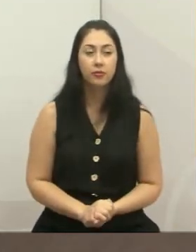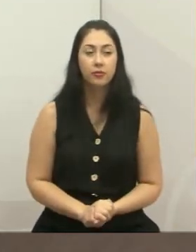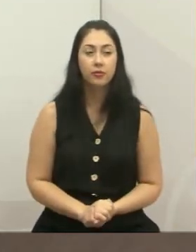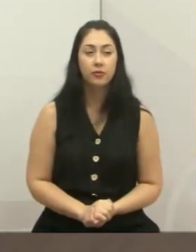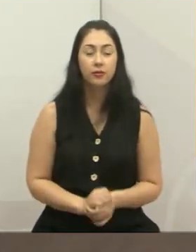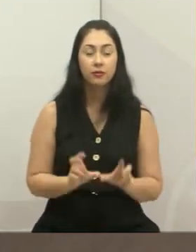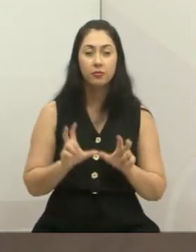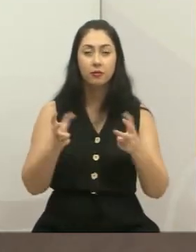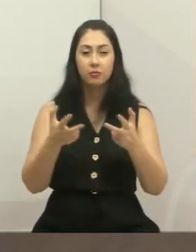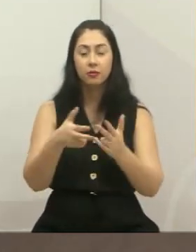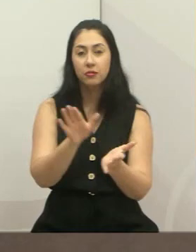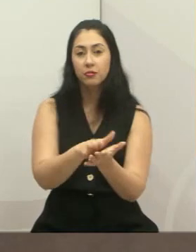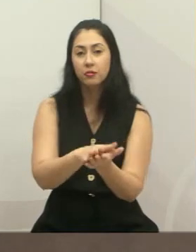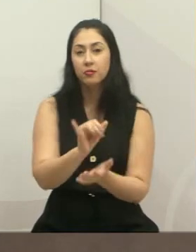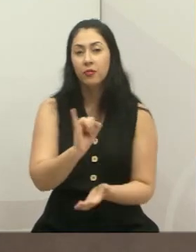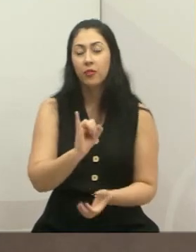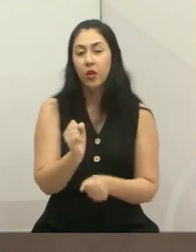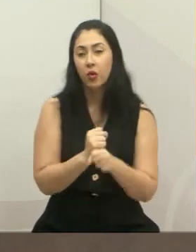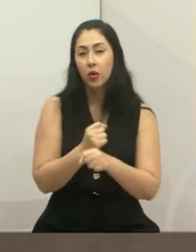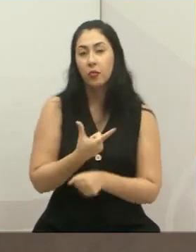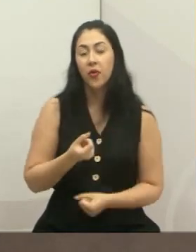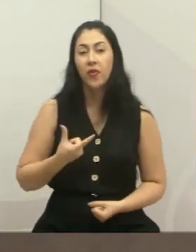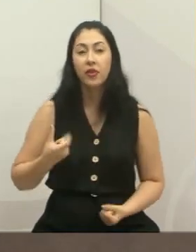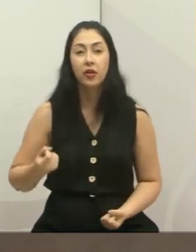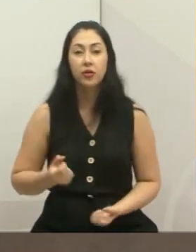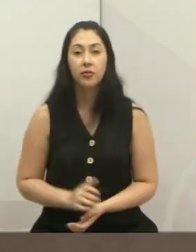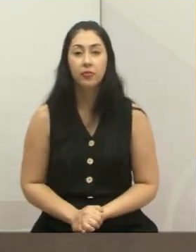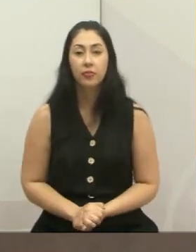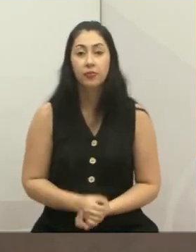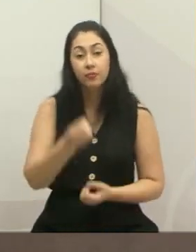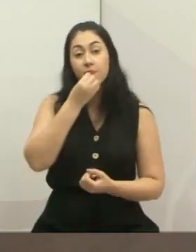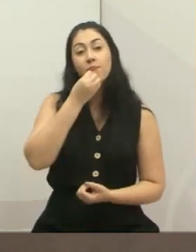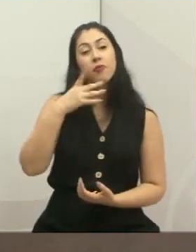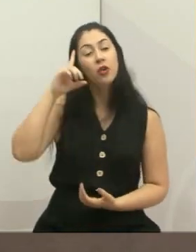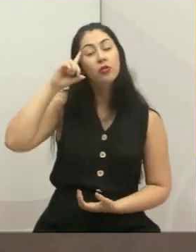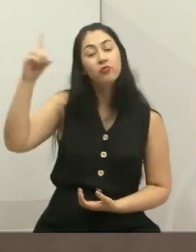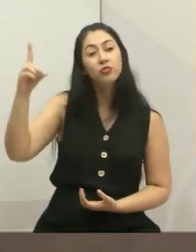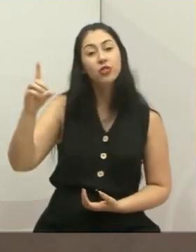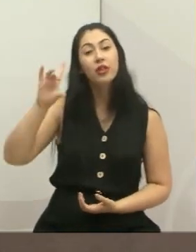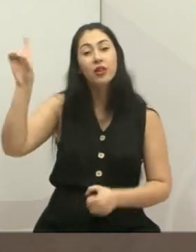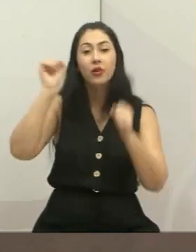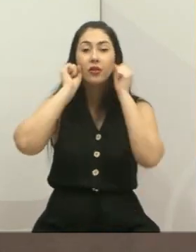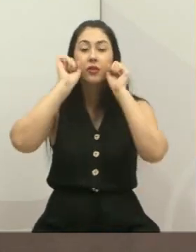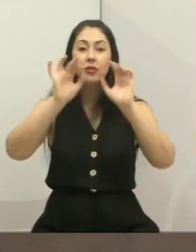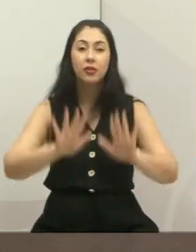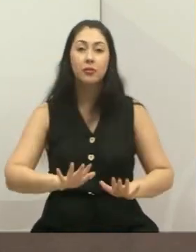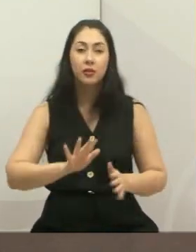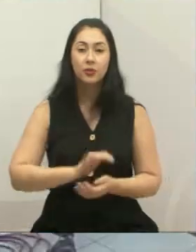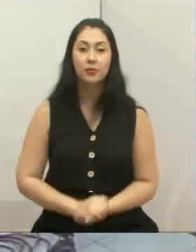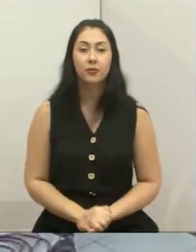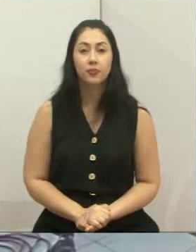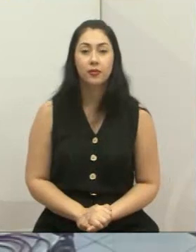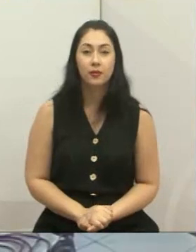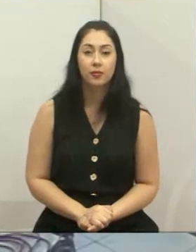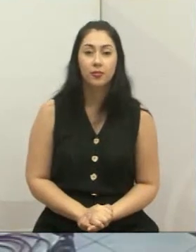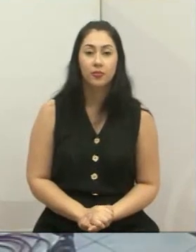da Câmara Municipal de Jacarei do ano 2020. Bom dia a todos. Deus abençoe. Obrigado.